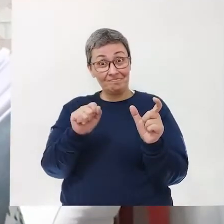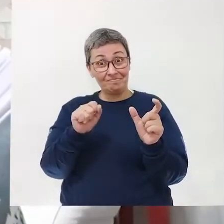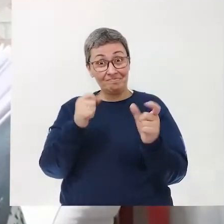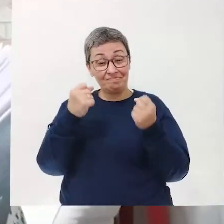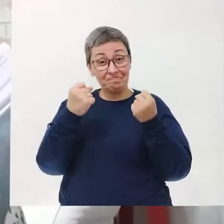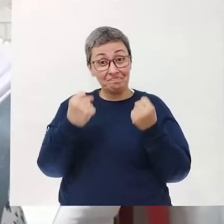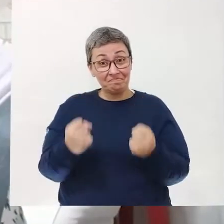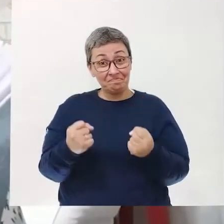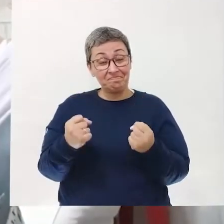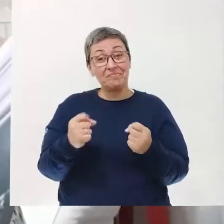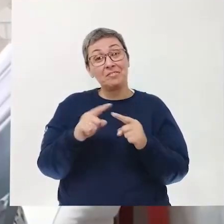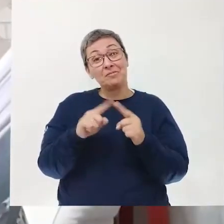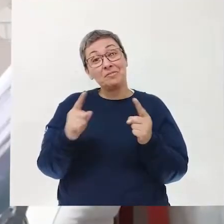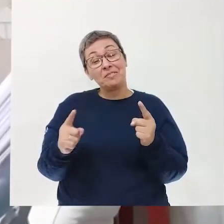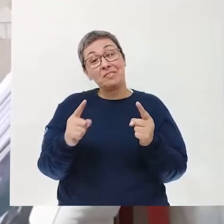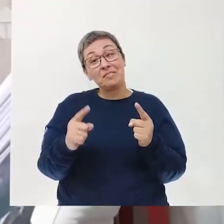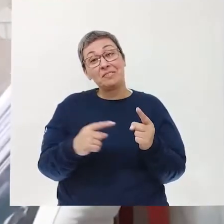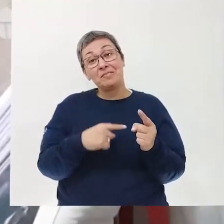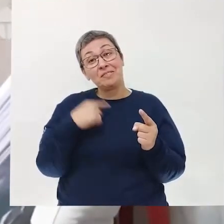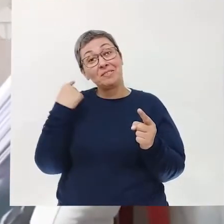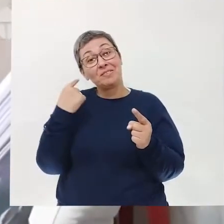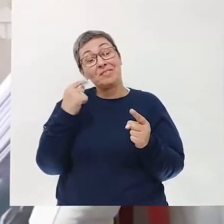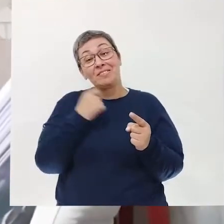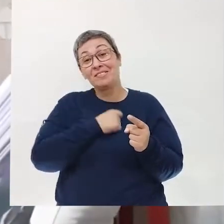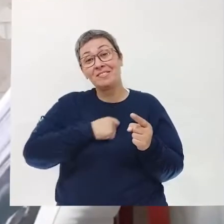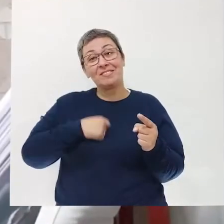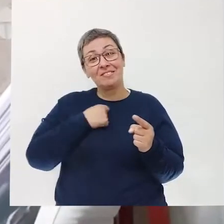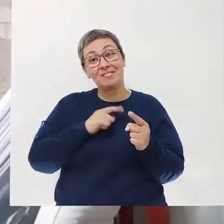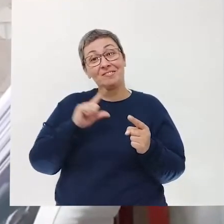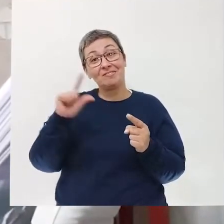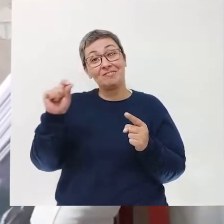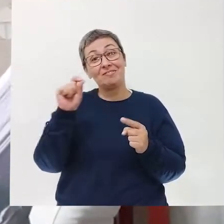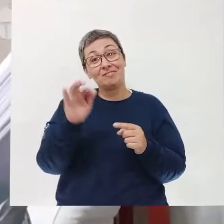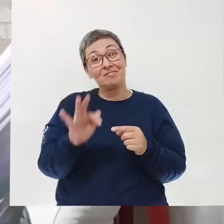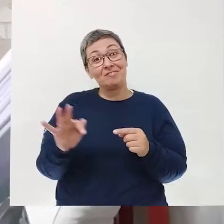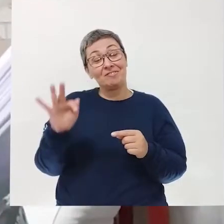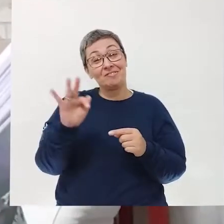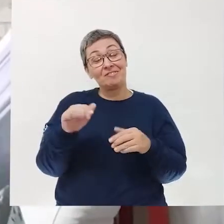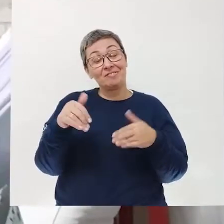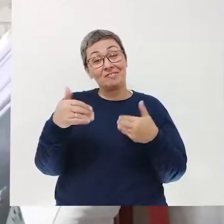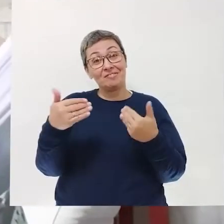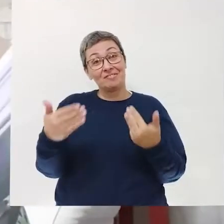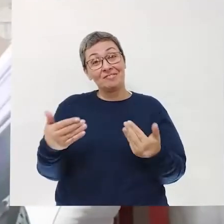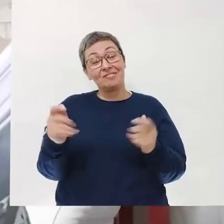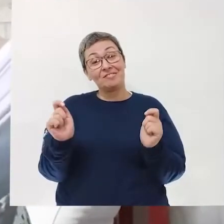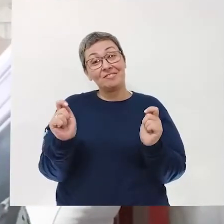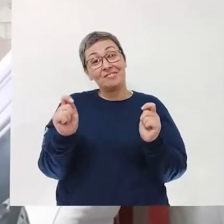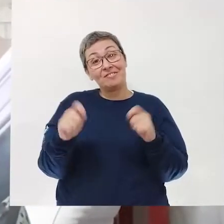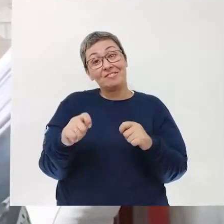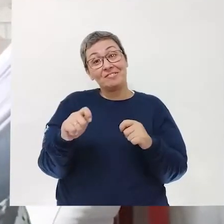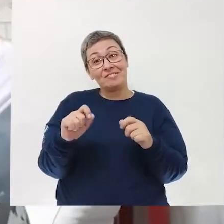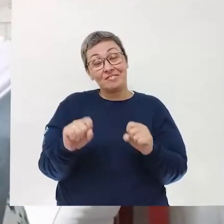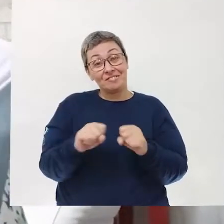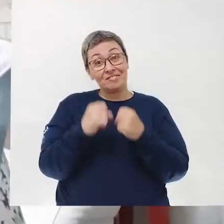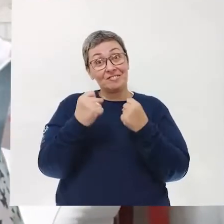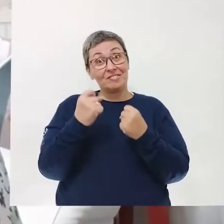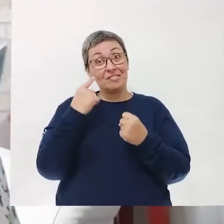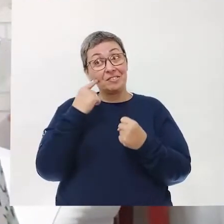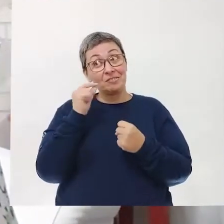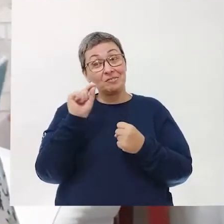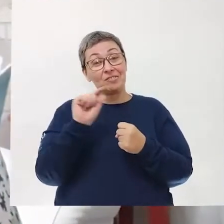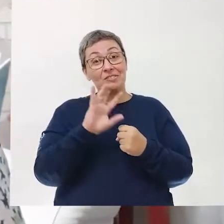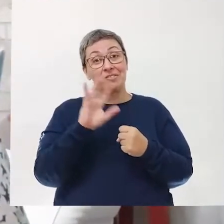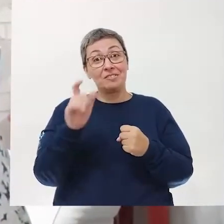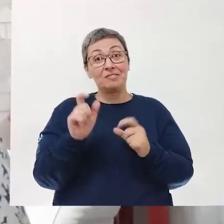tão pesada, mas matou, foi só de saudade, quando foi para a faculdade. Então, essa capacidade de quebrar a expectativa do